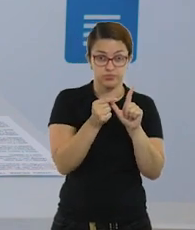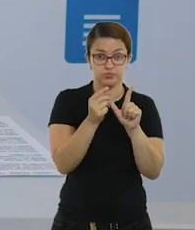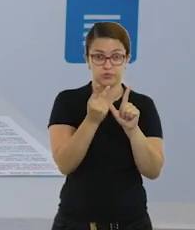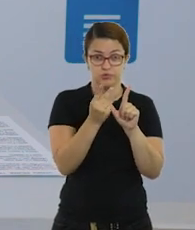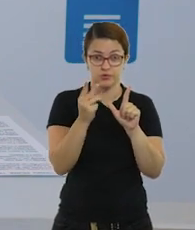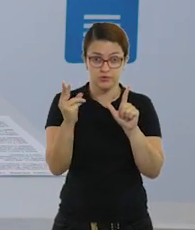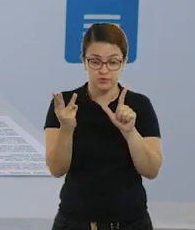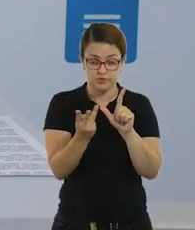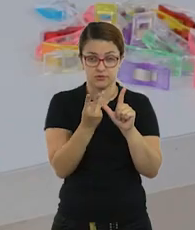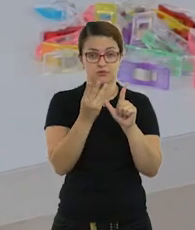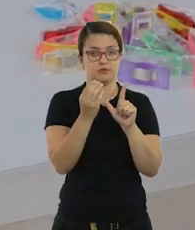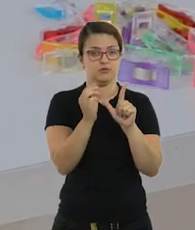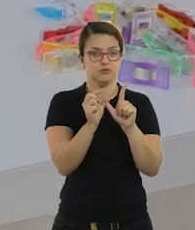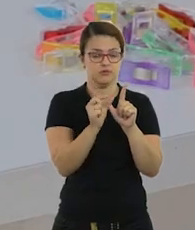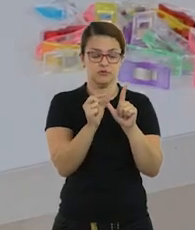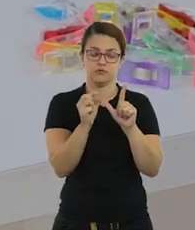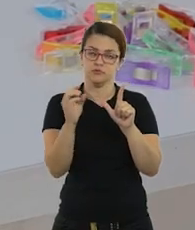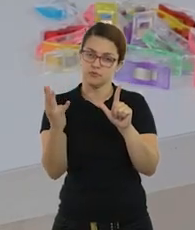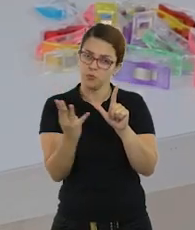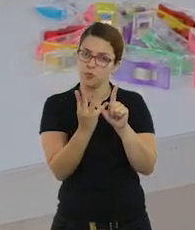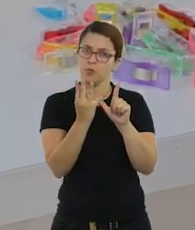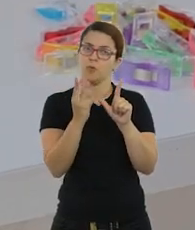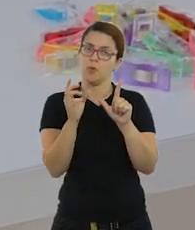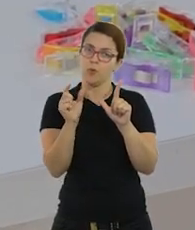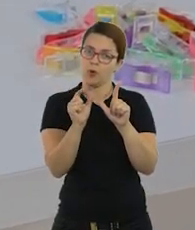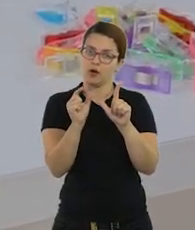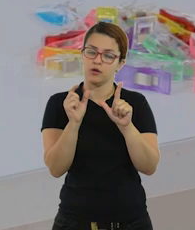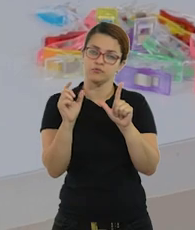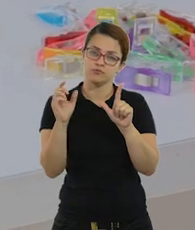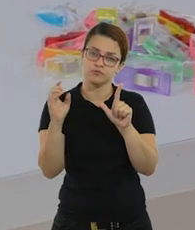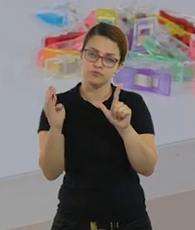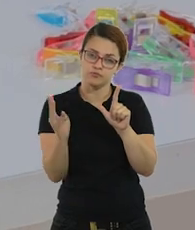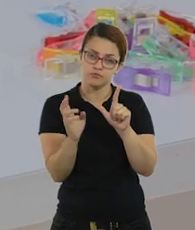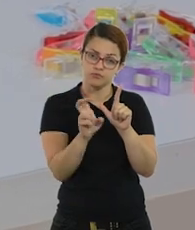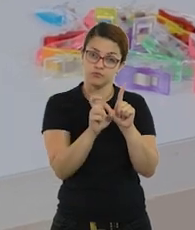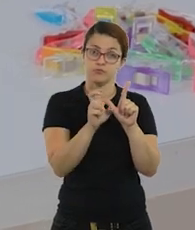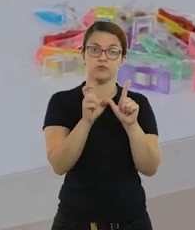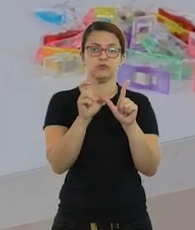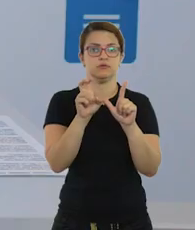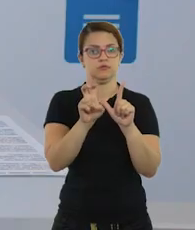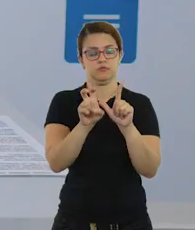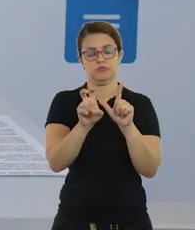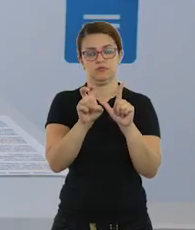dois, três, três, quatro, cinco.